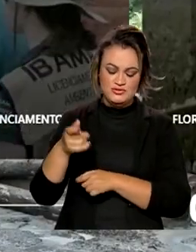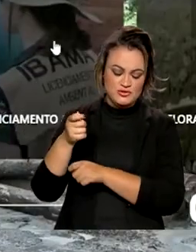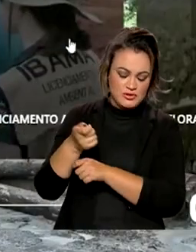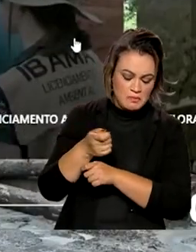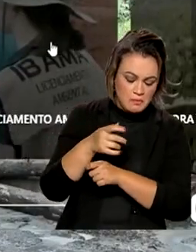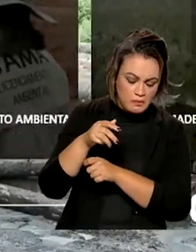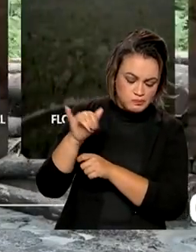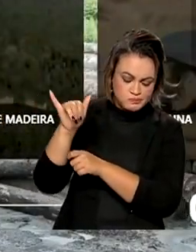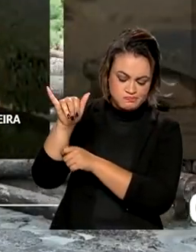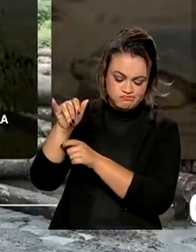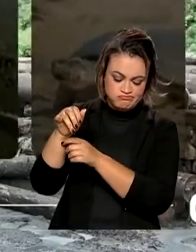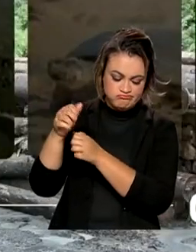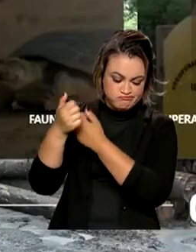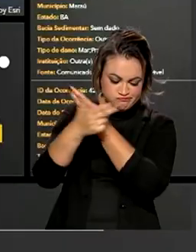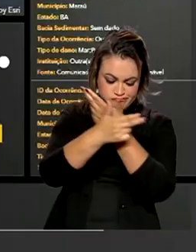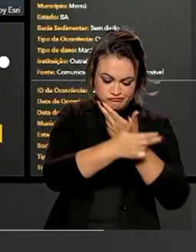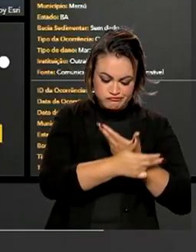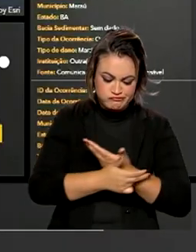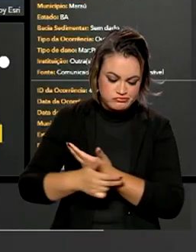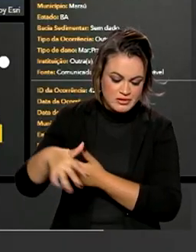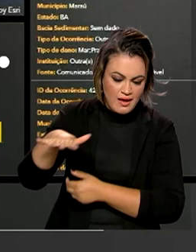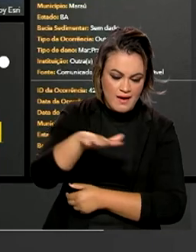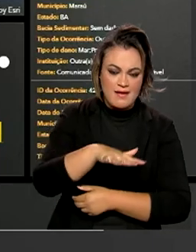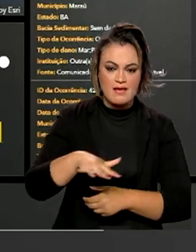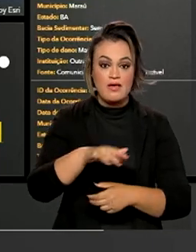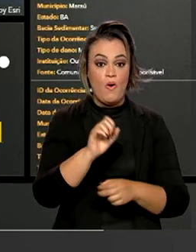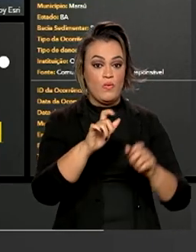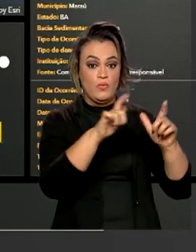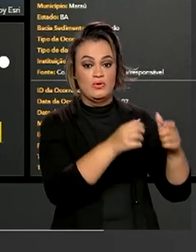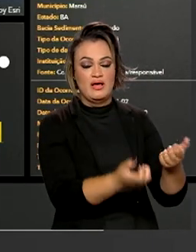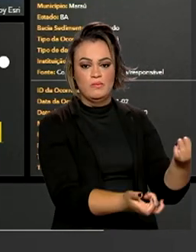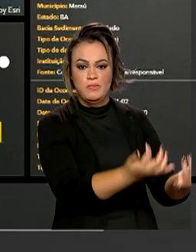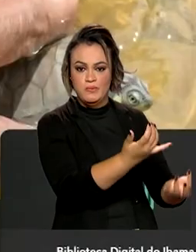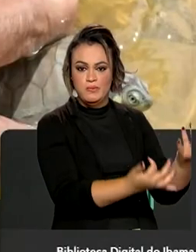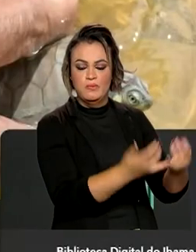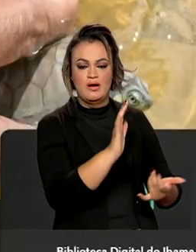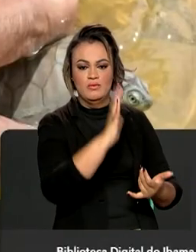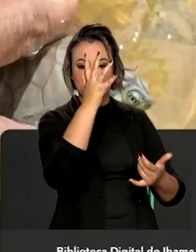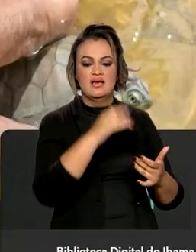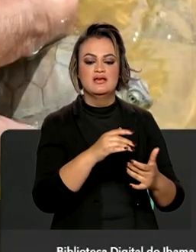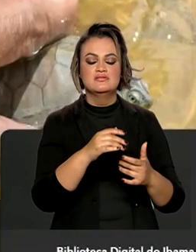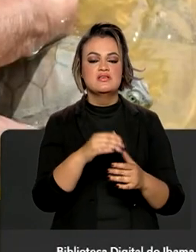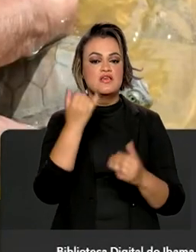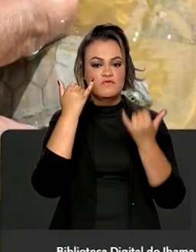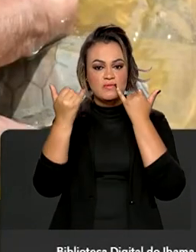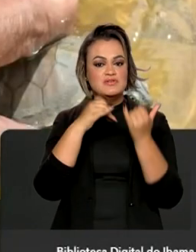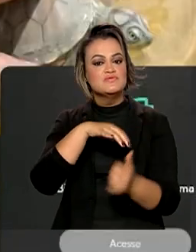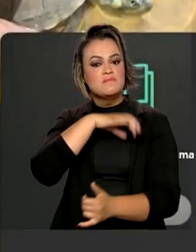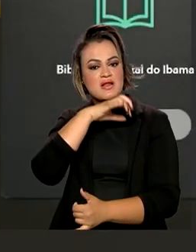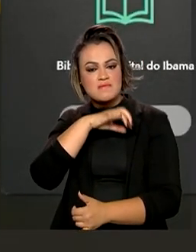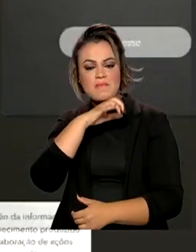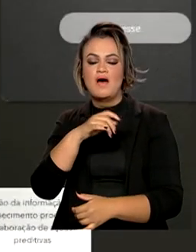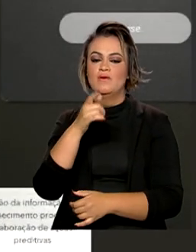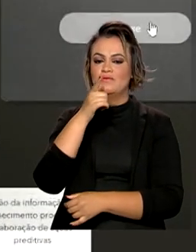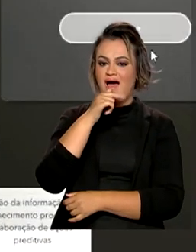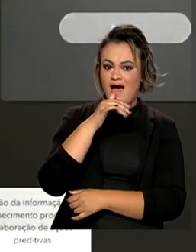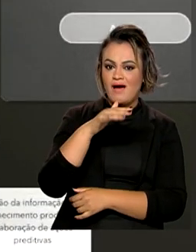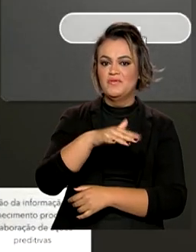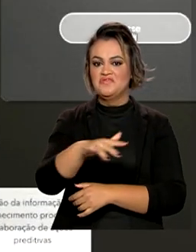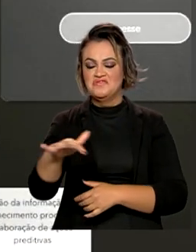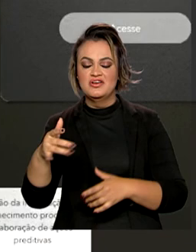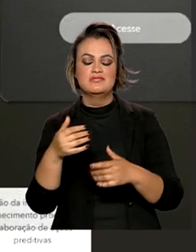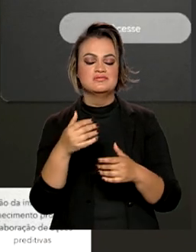desmatamento na Amazônia Legal, focos de incêndios, informações sobre fauna, rios e costa marítima.